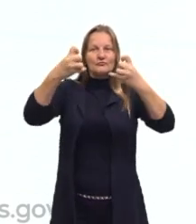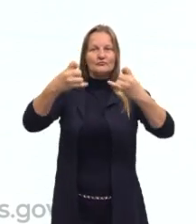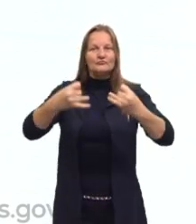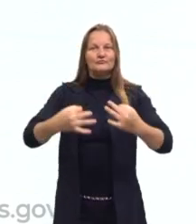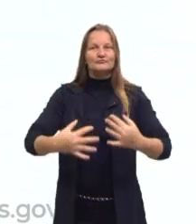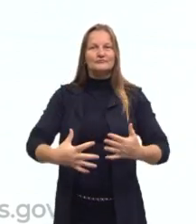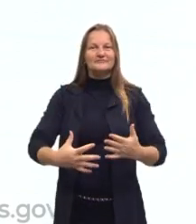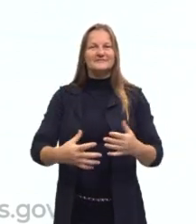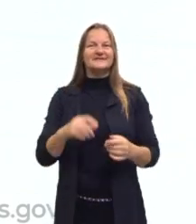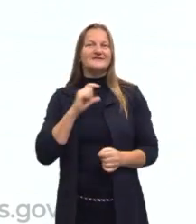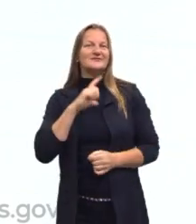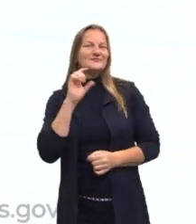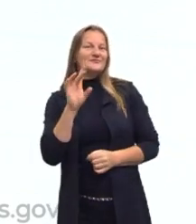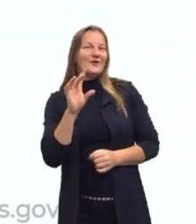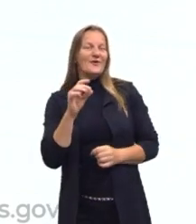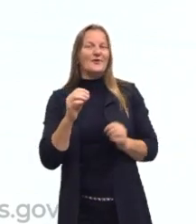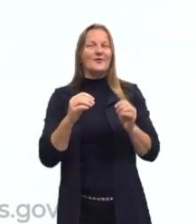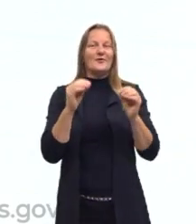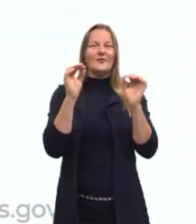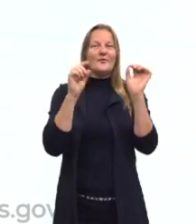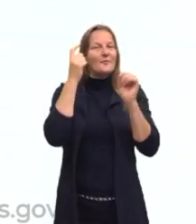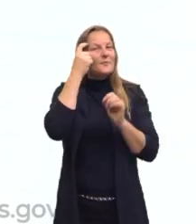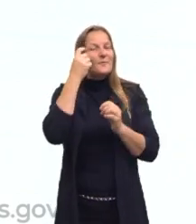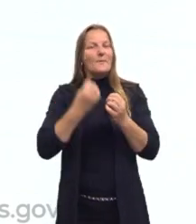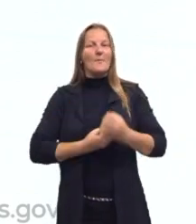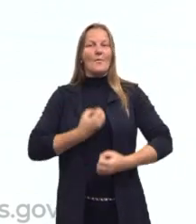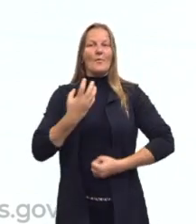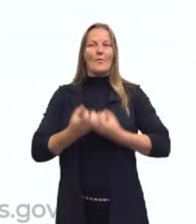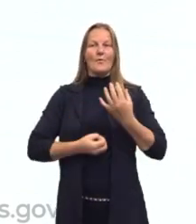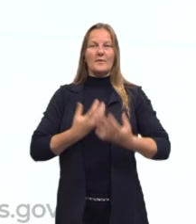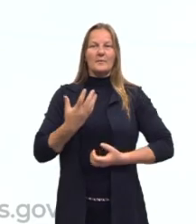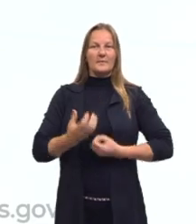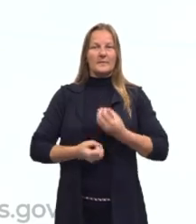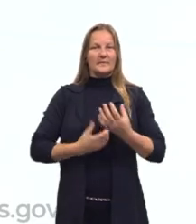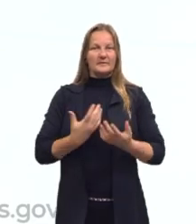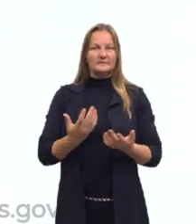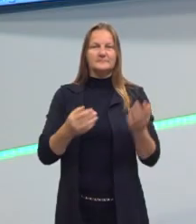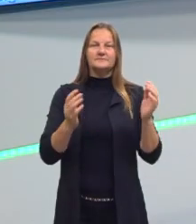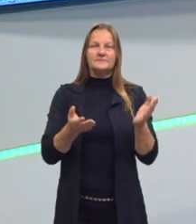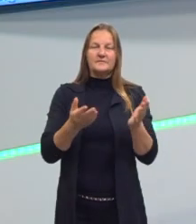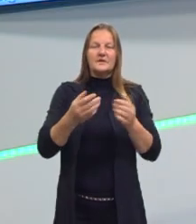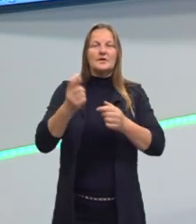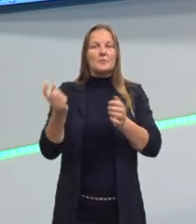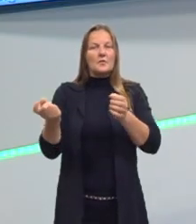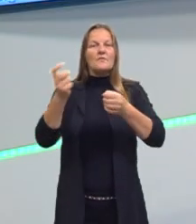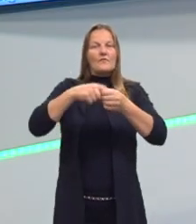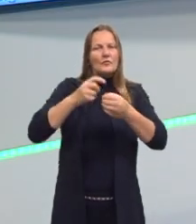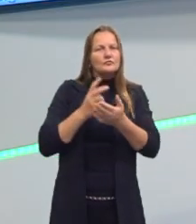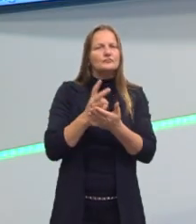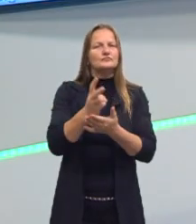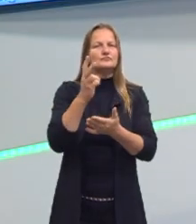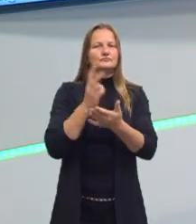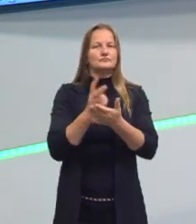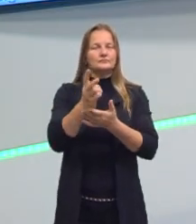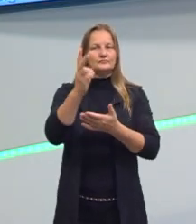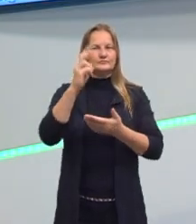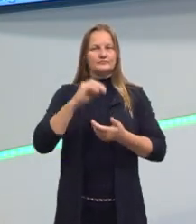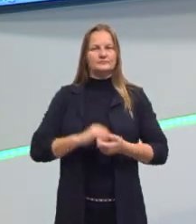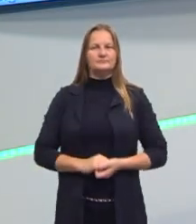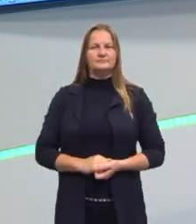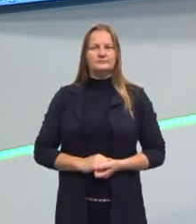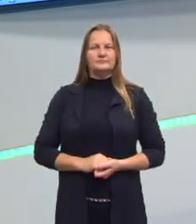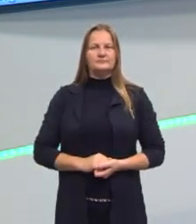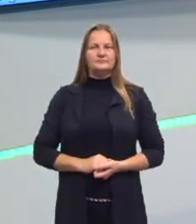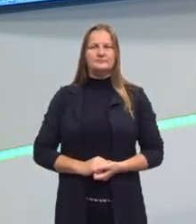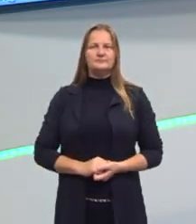a questão, coloquei só o poema. Então eu vou começar com essa questão e depois a gente vai para onde a gente parou.